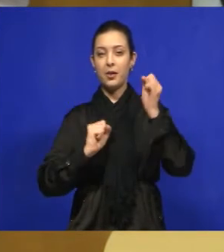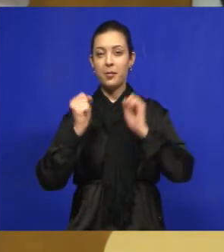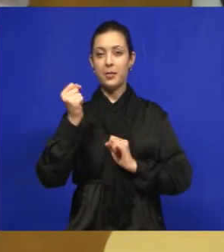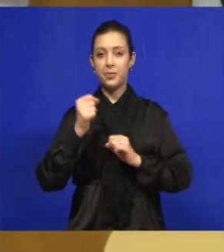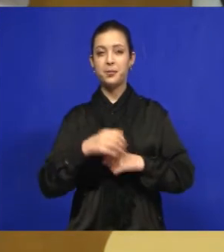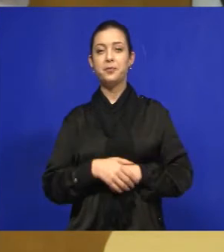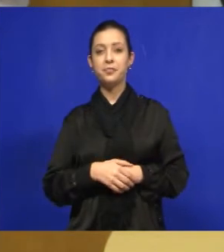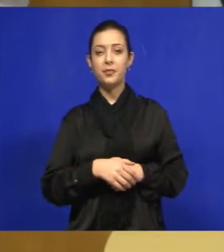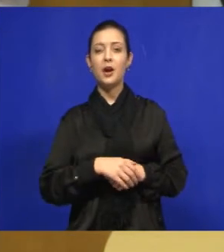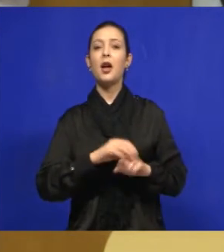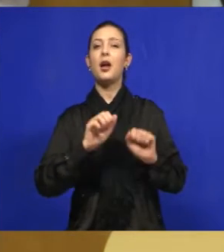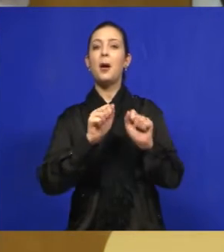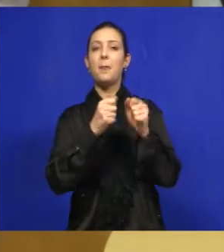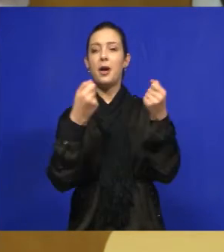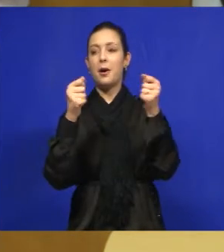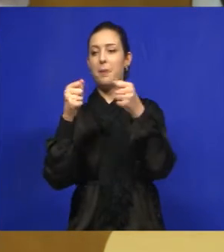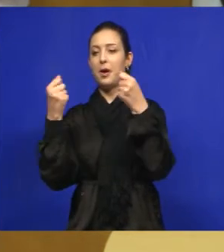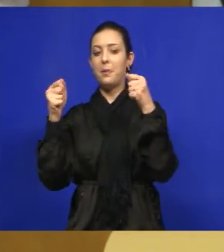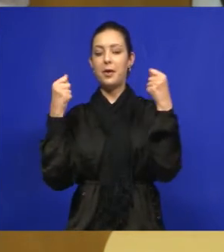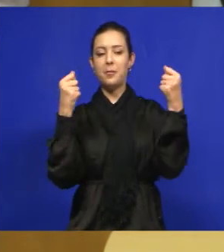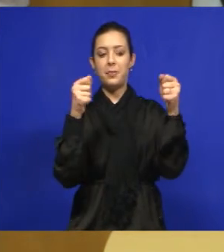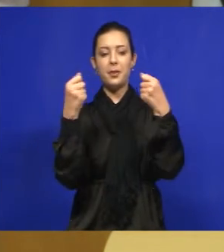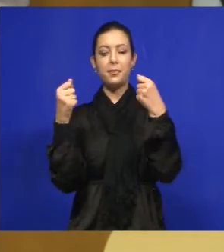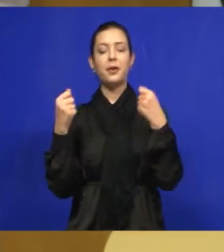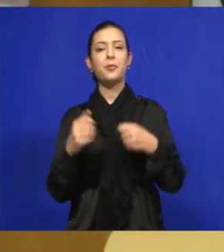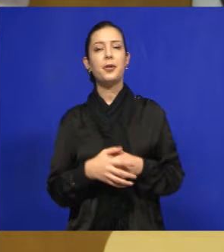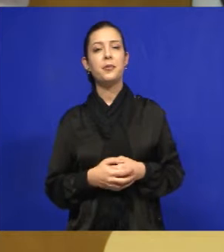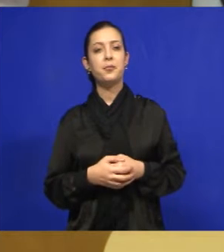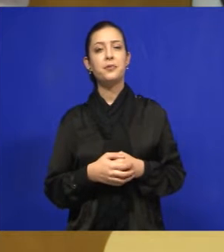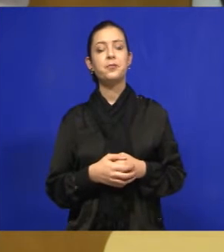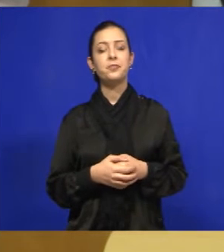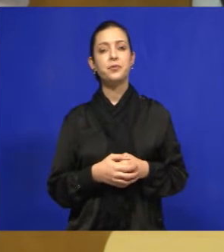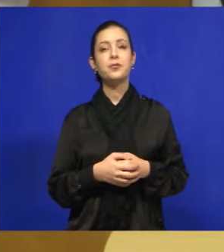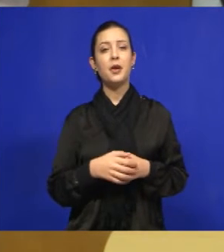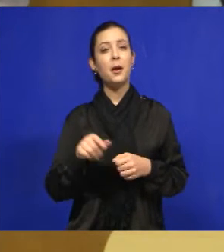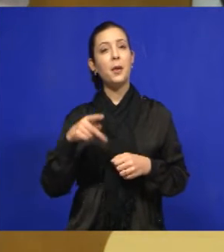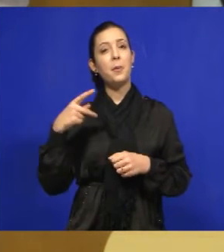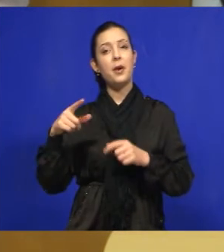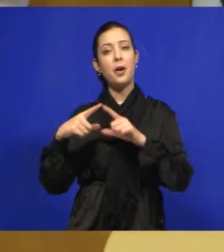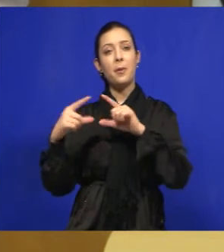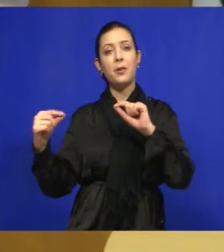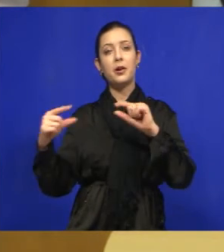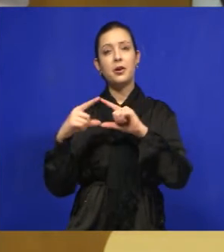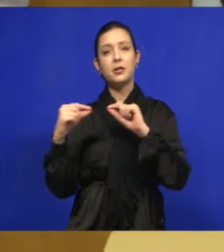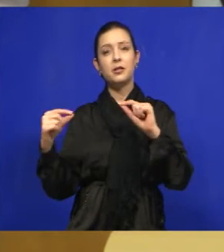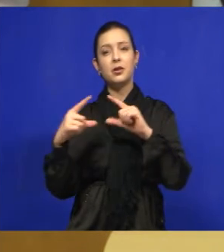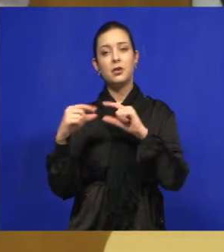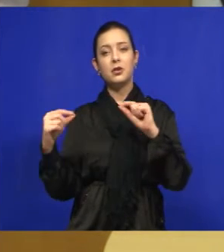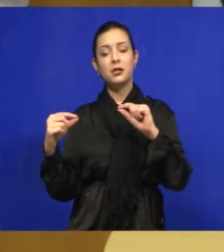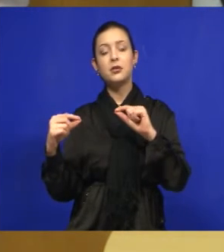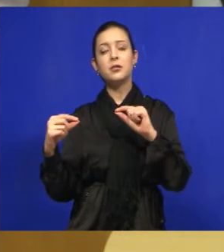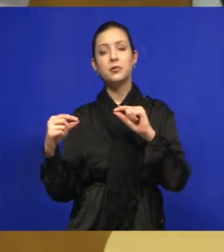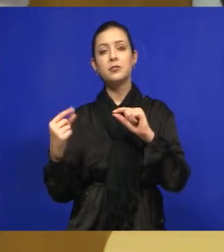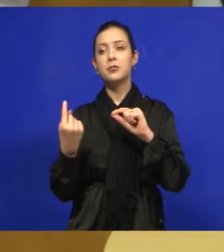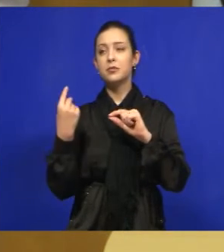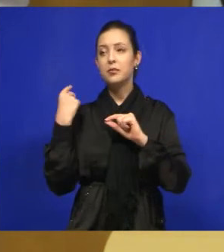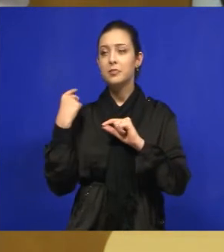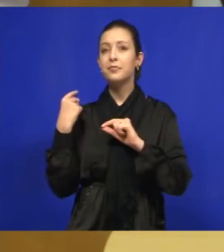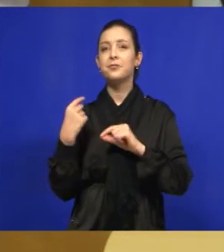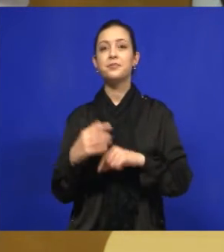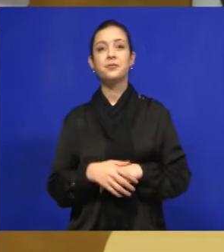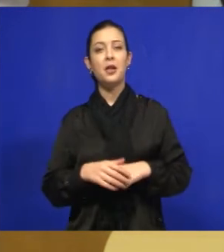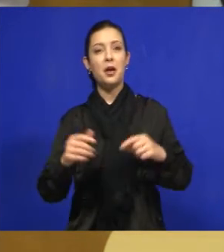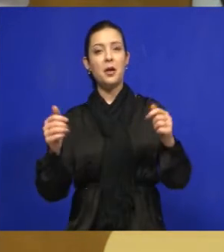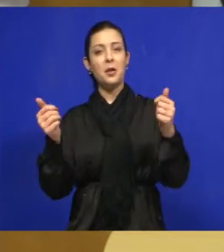imóveis, ali produziu móveis para Brasília, o nosso grande